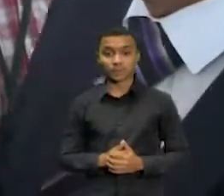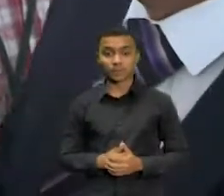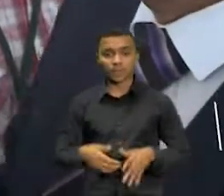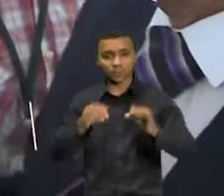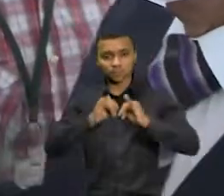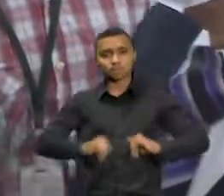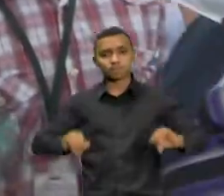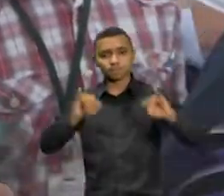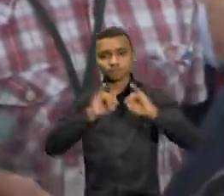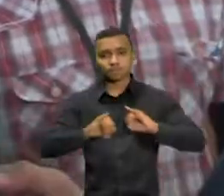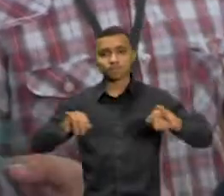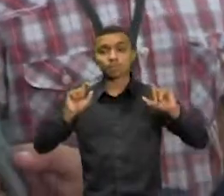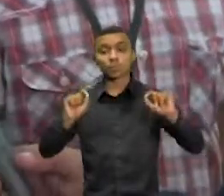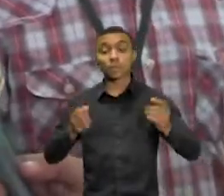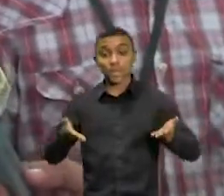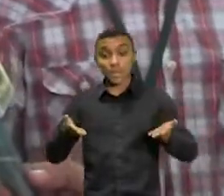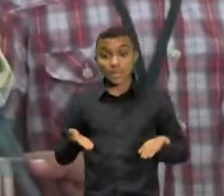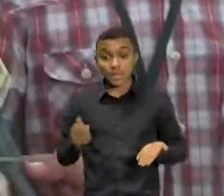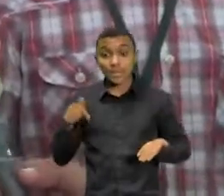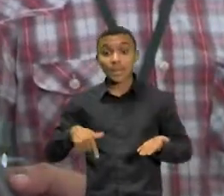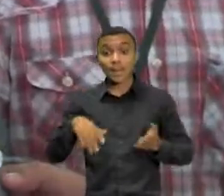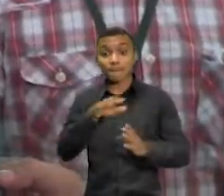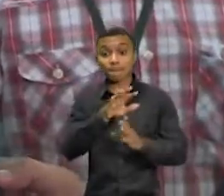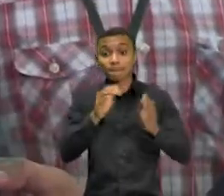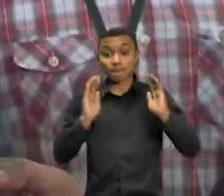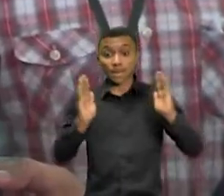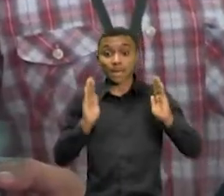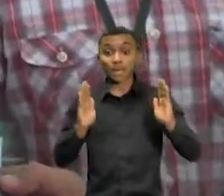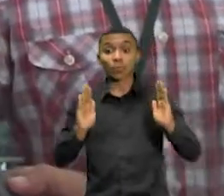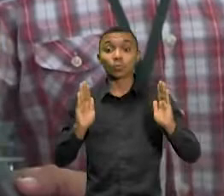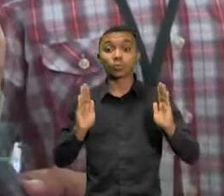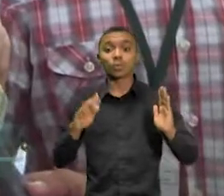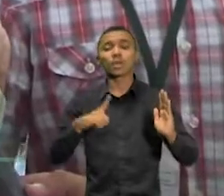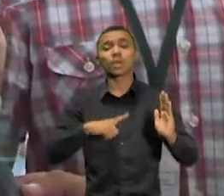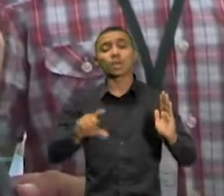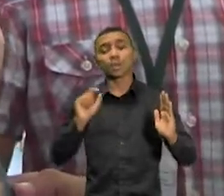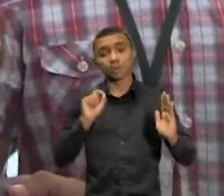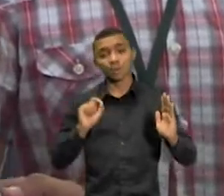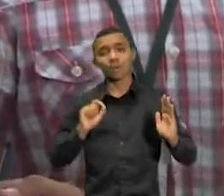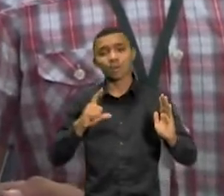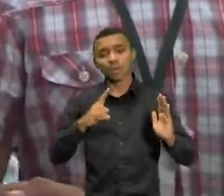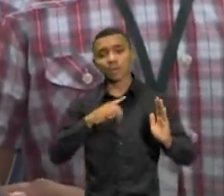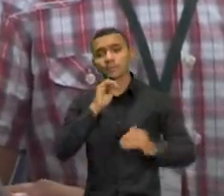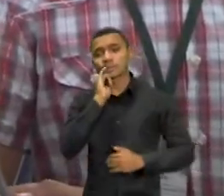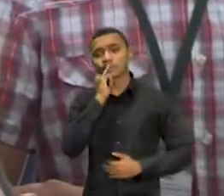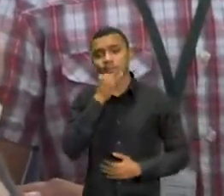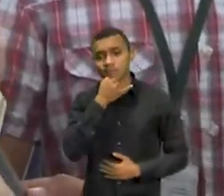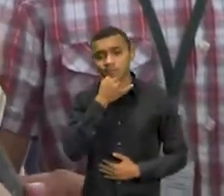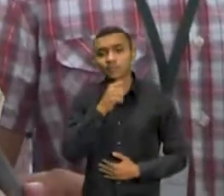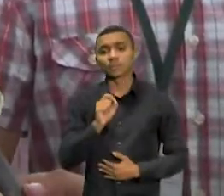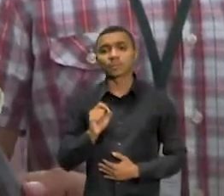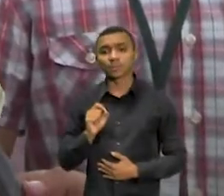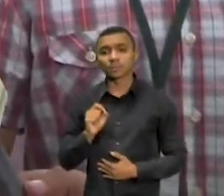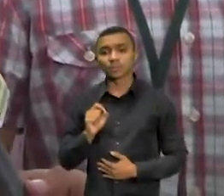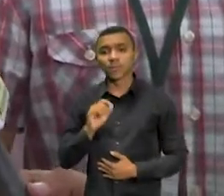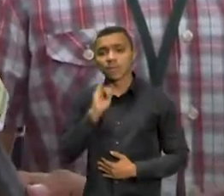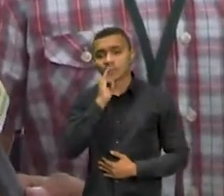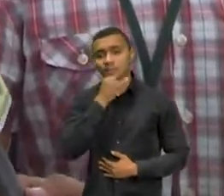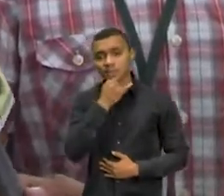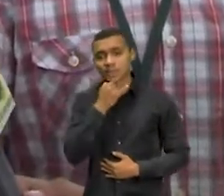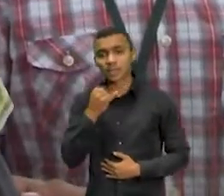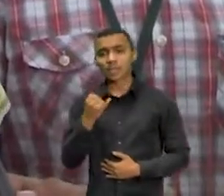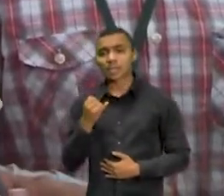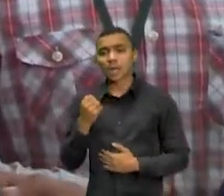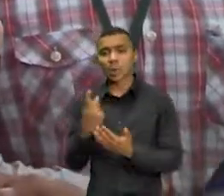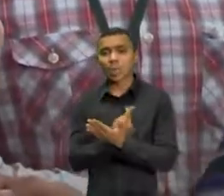estamos passando, onde existe infelizmente um forte movimento de violência contra as mulheres,